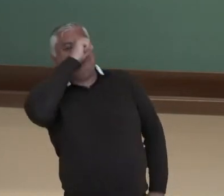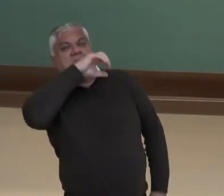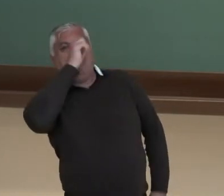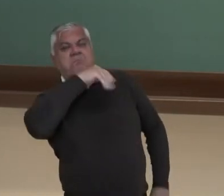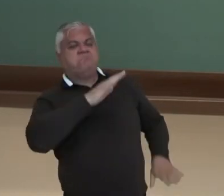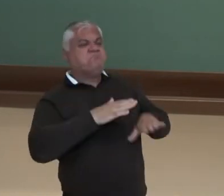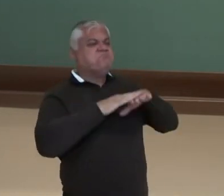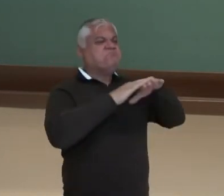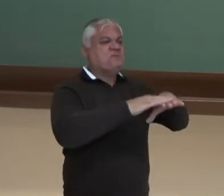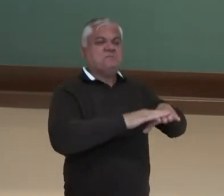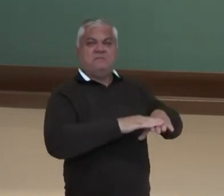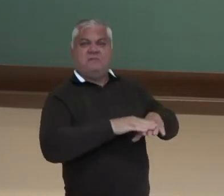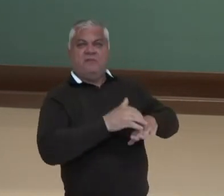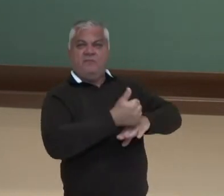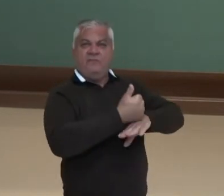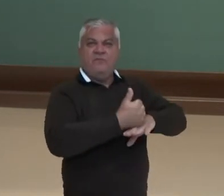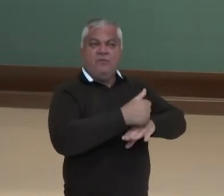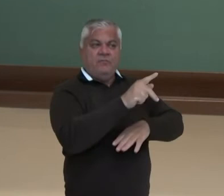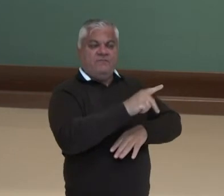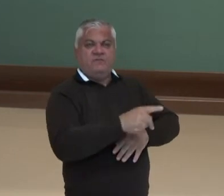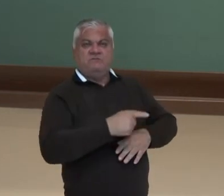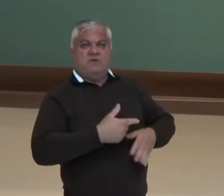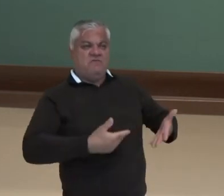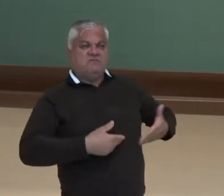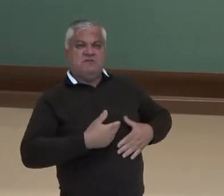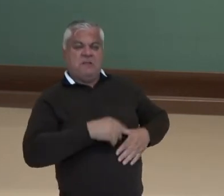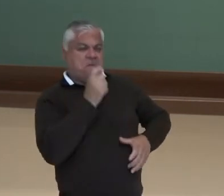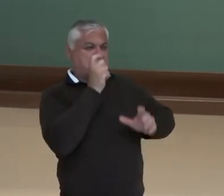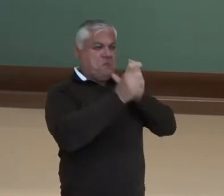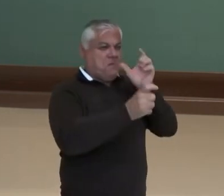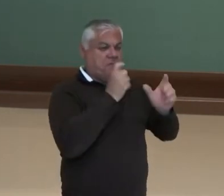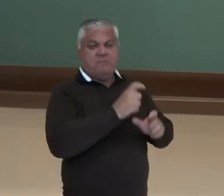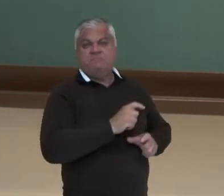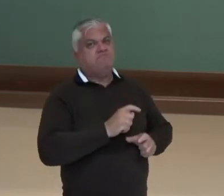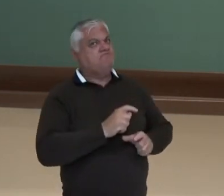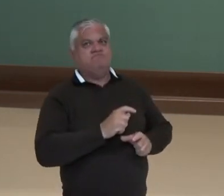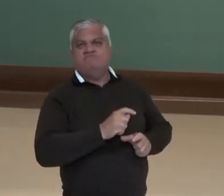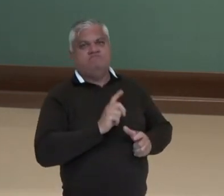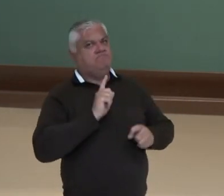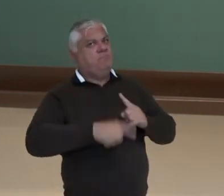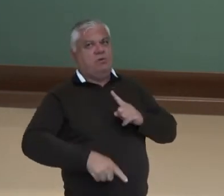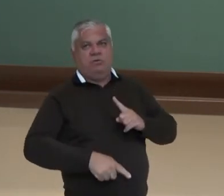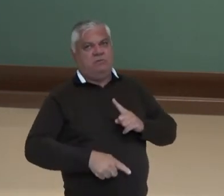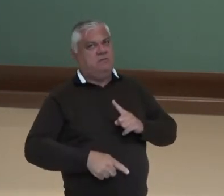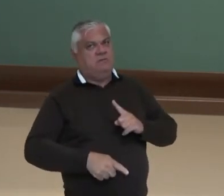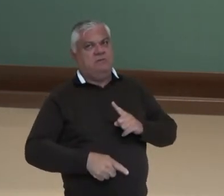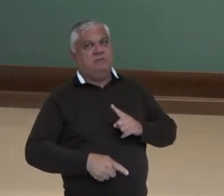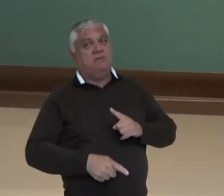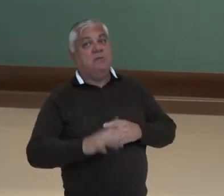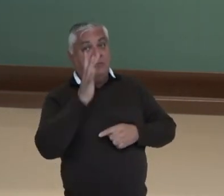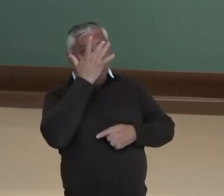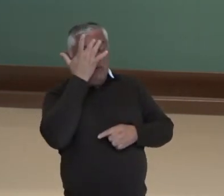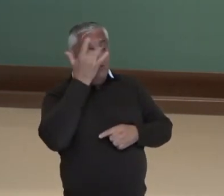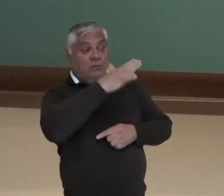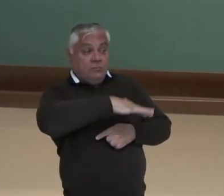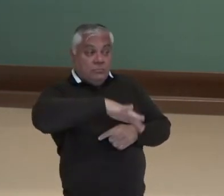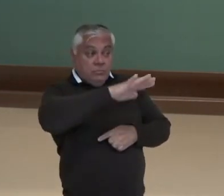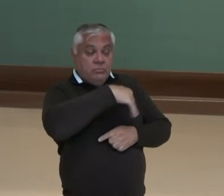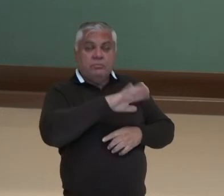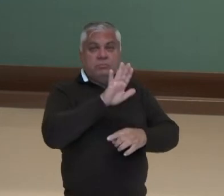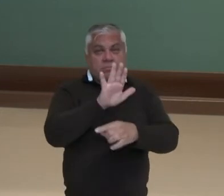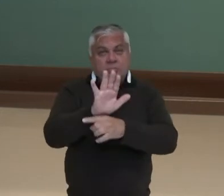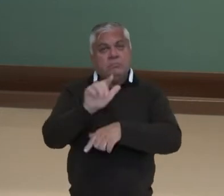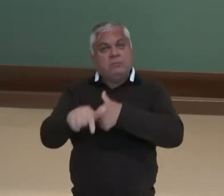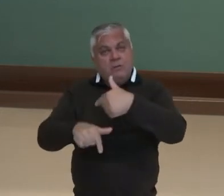diretores, professores, funcionários, colaboradores da escola, né? Não pode, né? As pessoas estão ali somente para o seu bem.